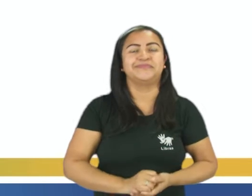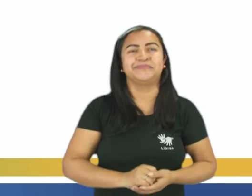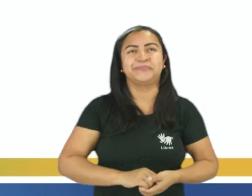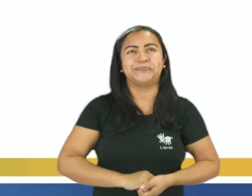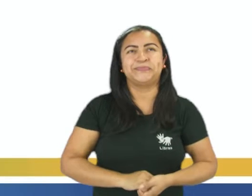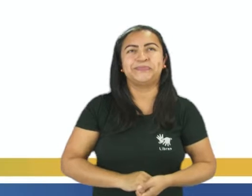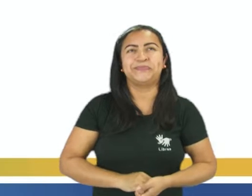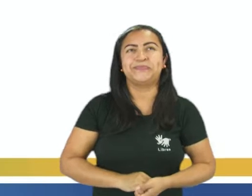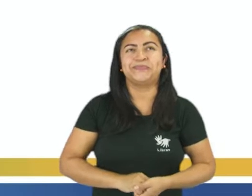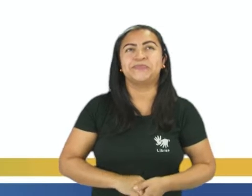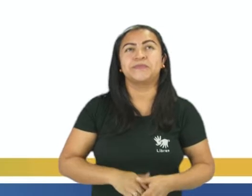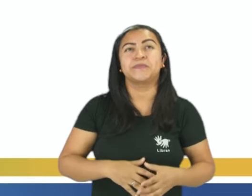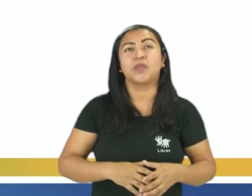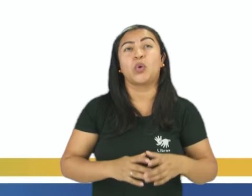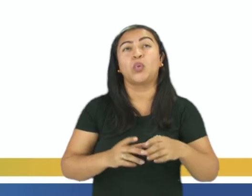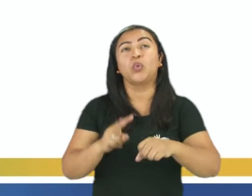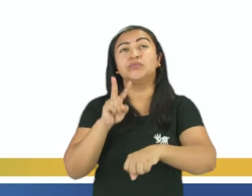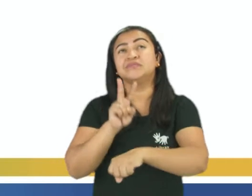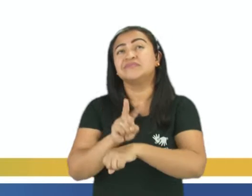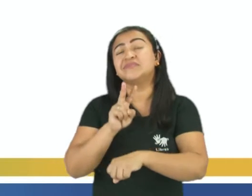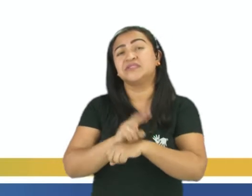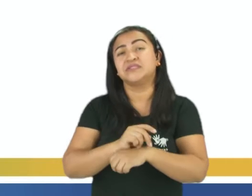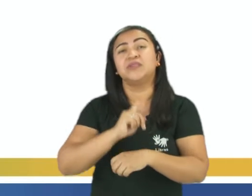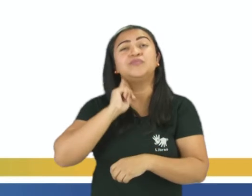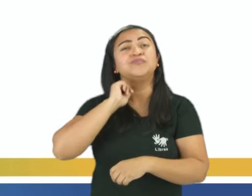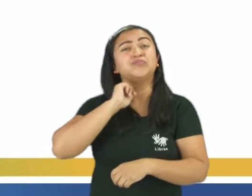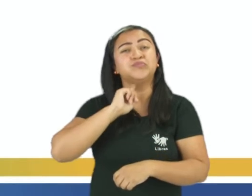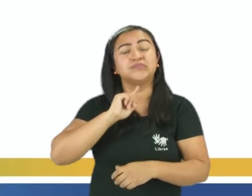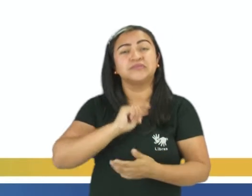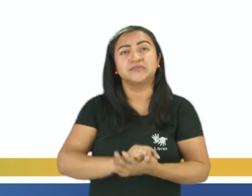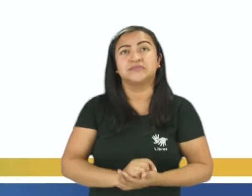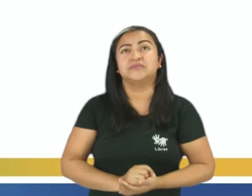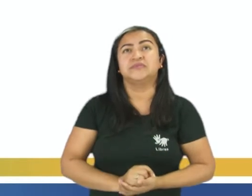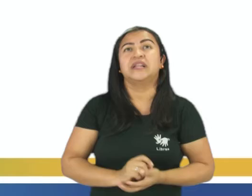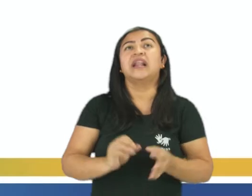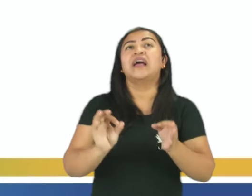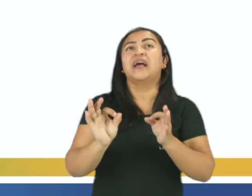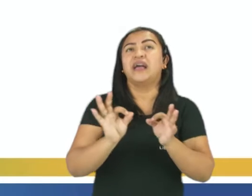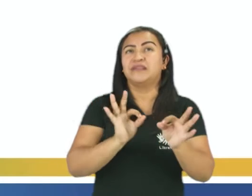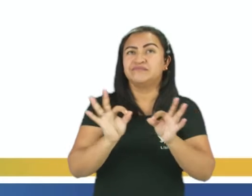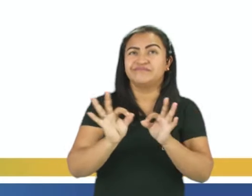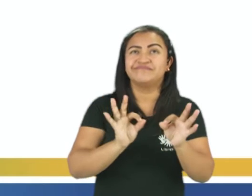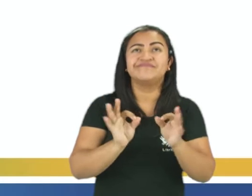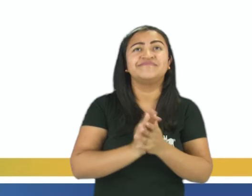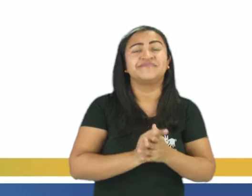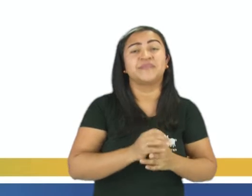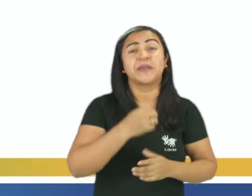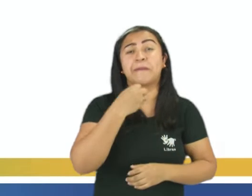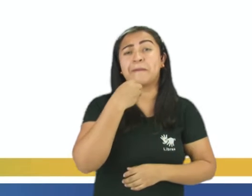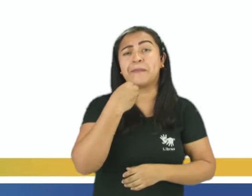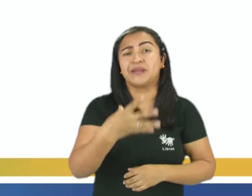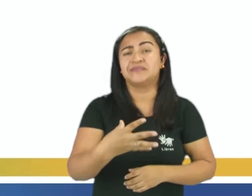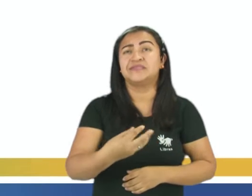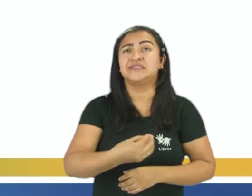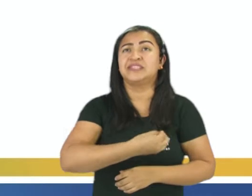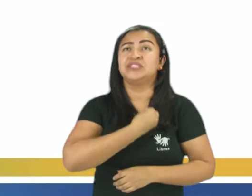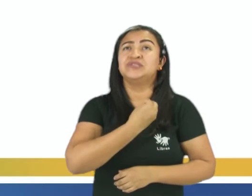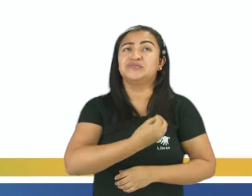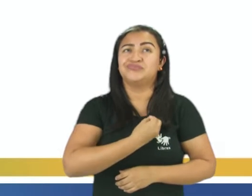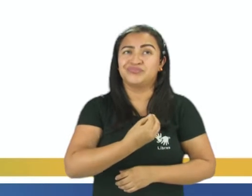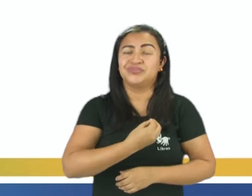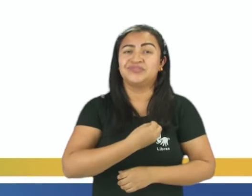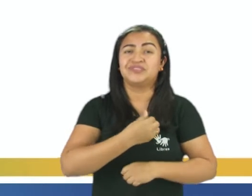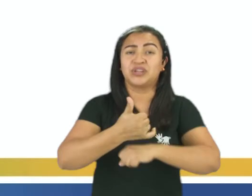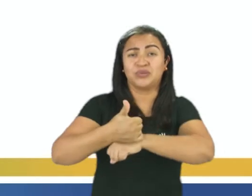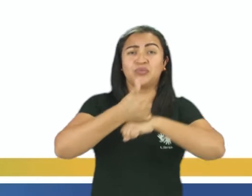O tratamento de esgoto. O tratamento de esgoto é uma medida de saneamento básico essencial que garante a qualidade de vida para a